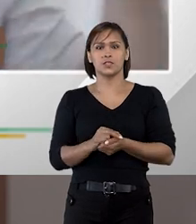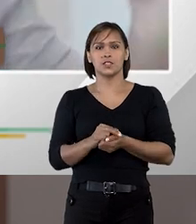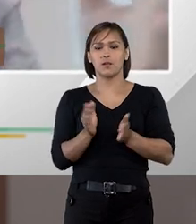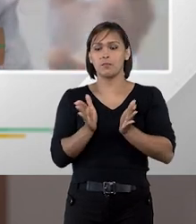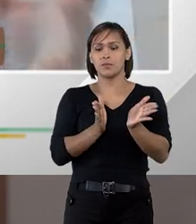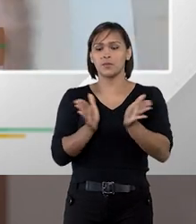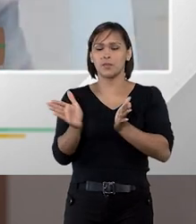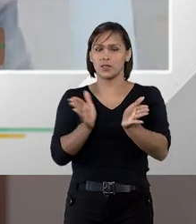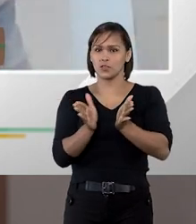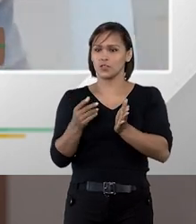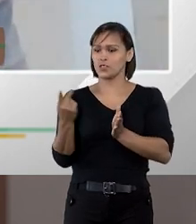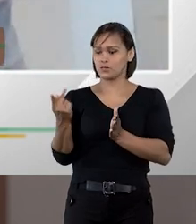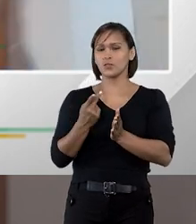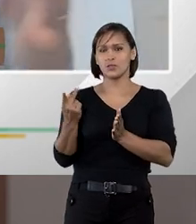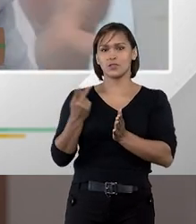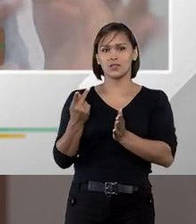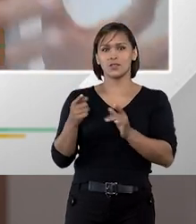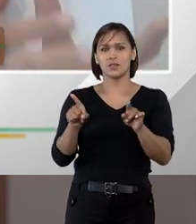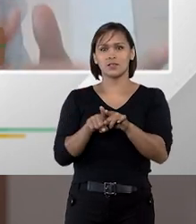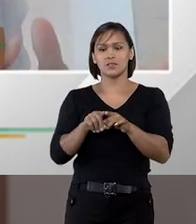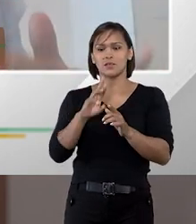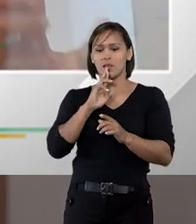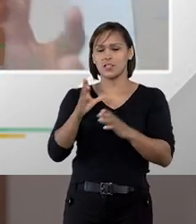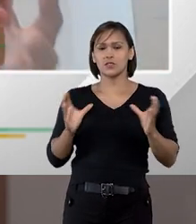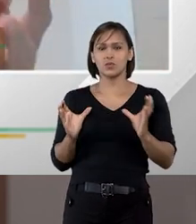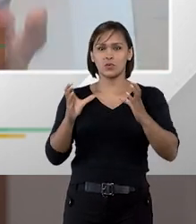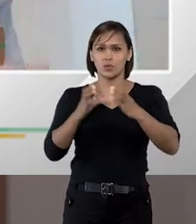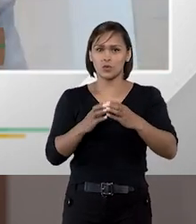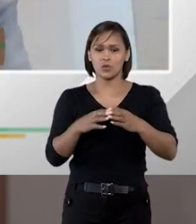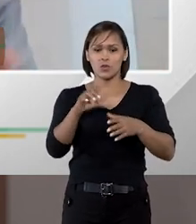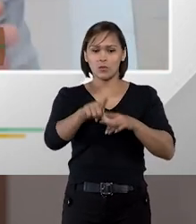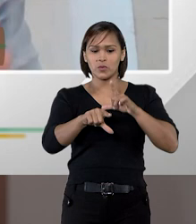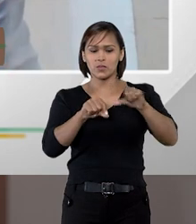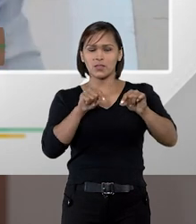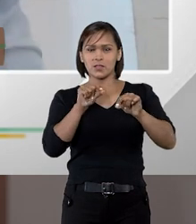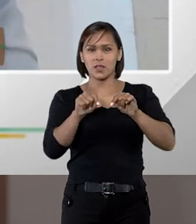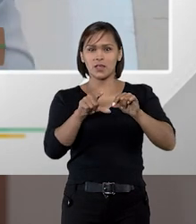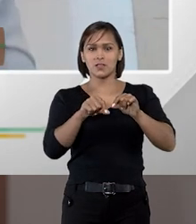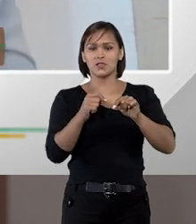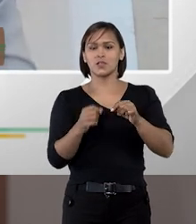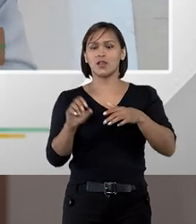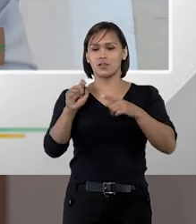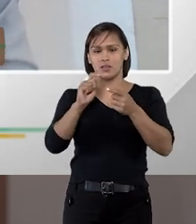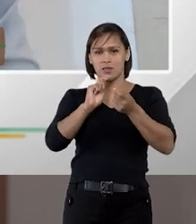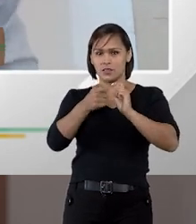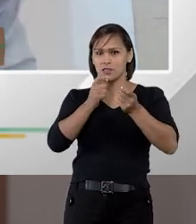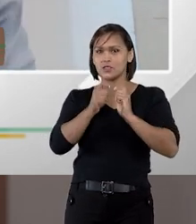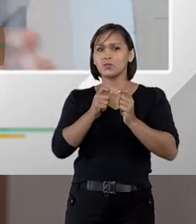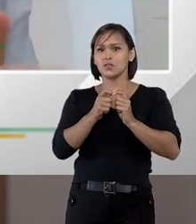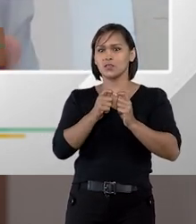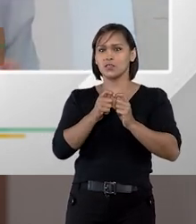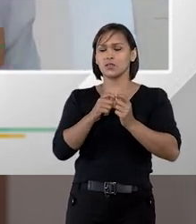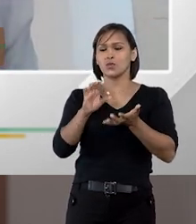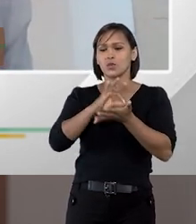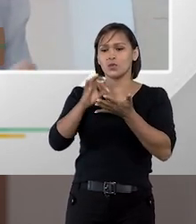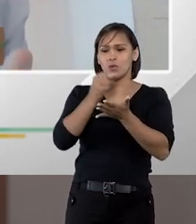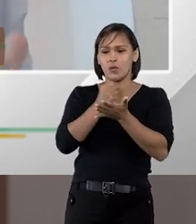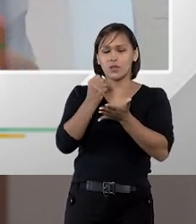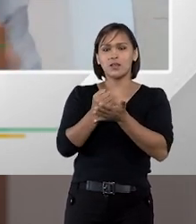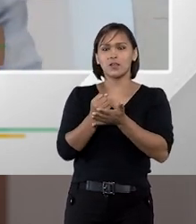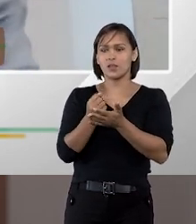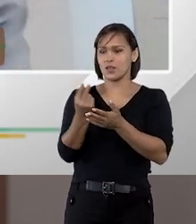de partite ou seja num comitê selecionado entre a administração pública e o